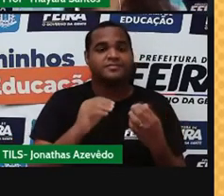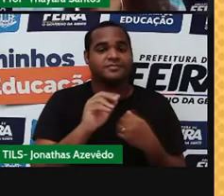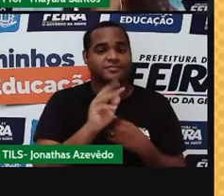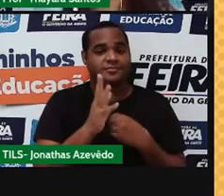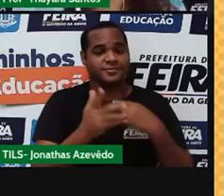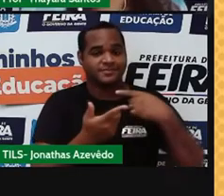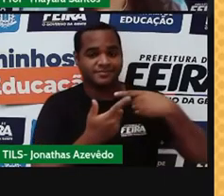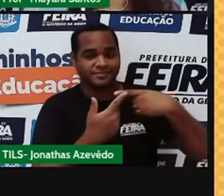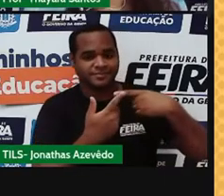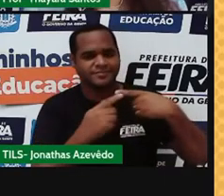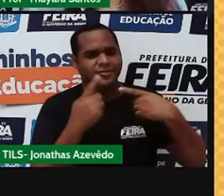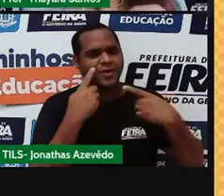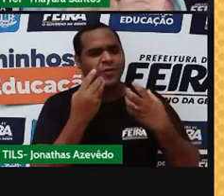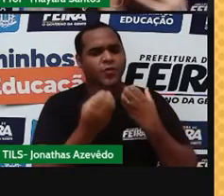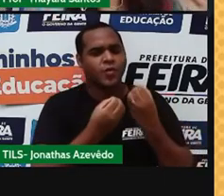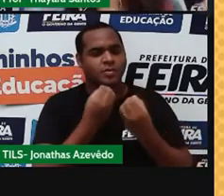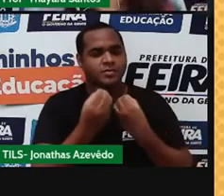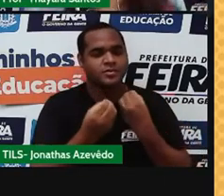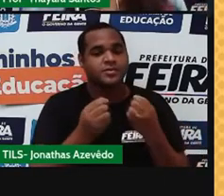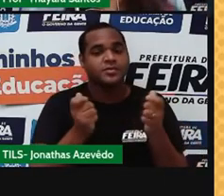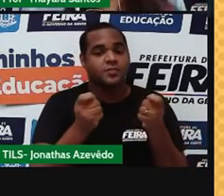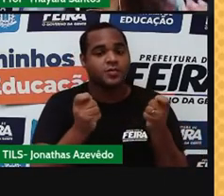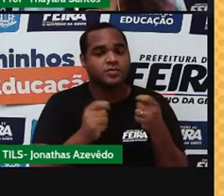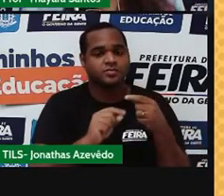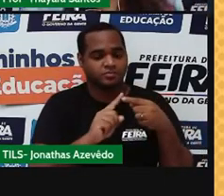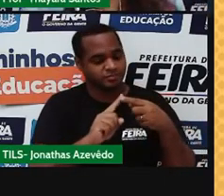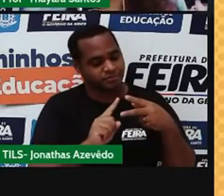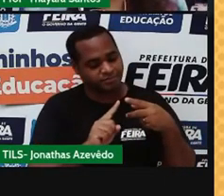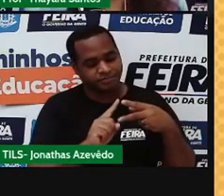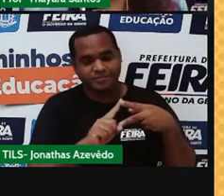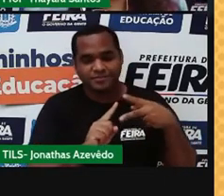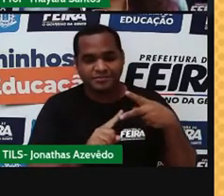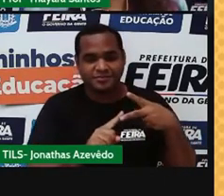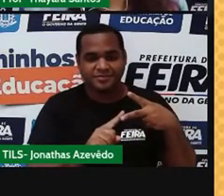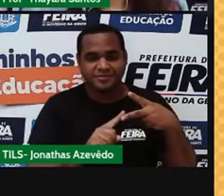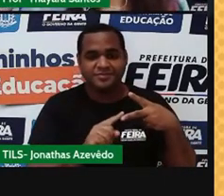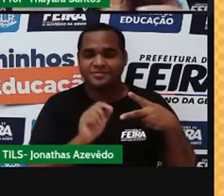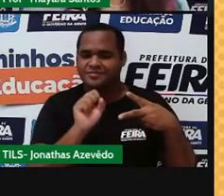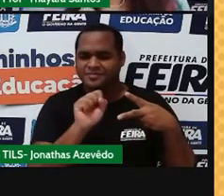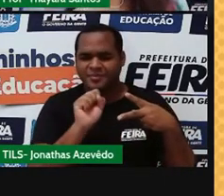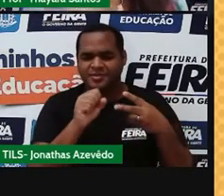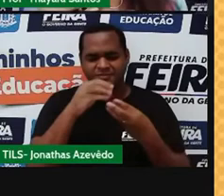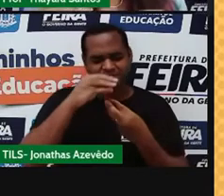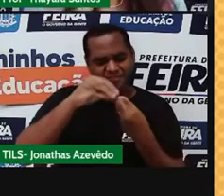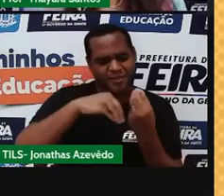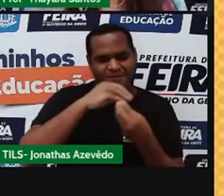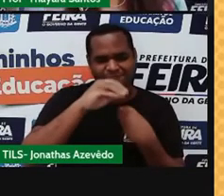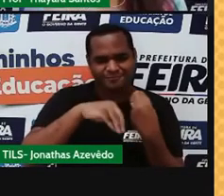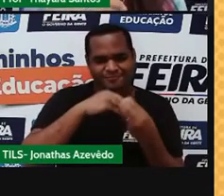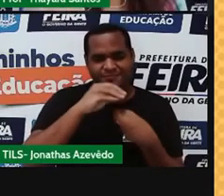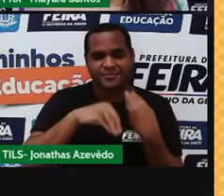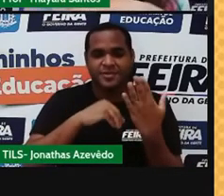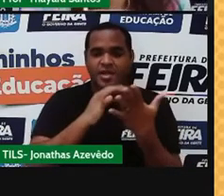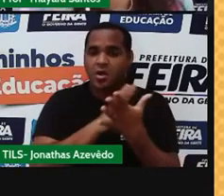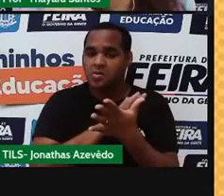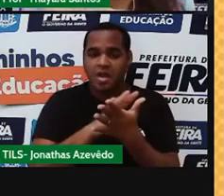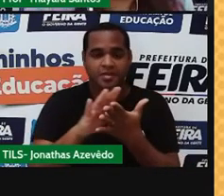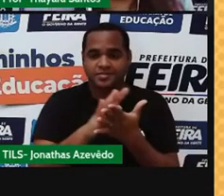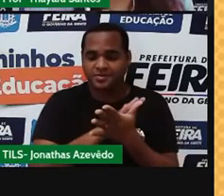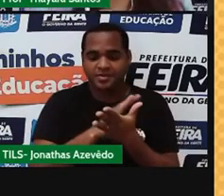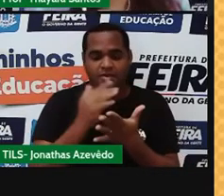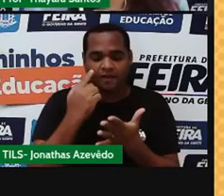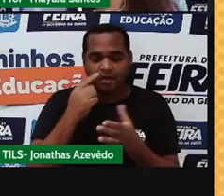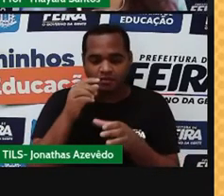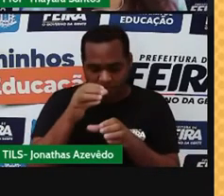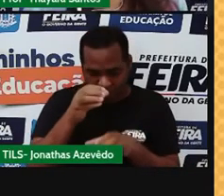mistura homogênea quando eu misturo duas substâncias químicas. E quando eu misturo elas no mesmo